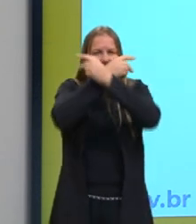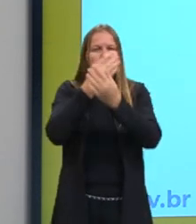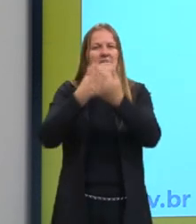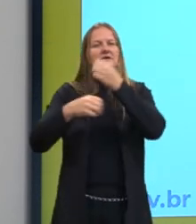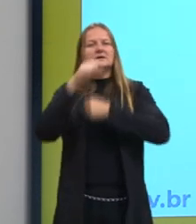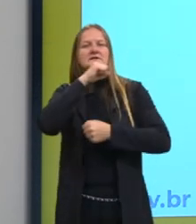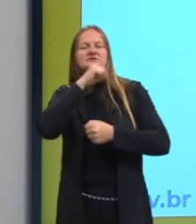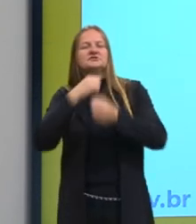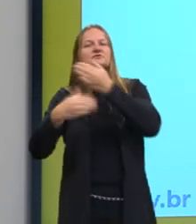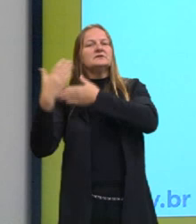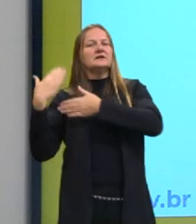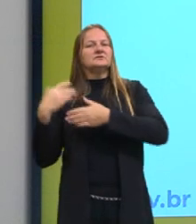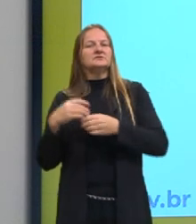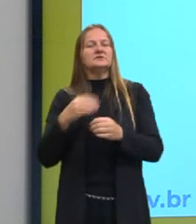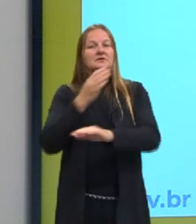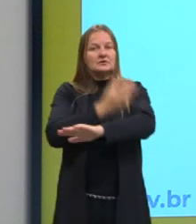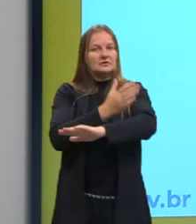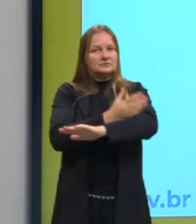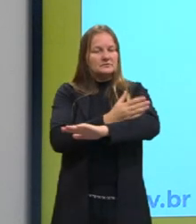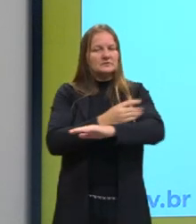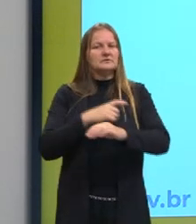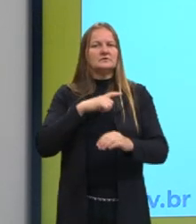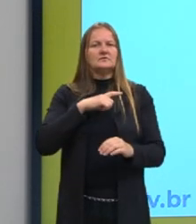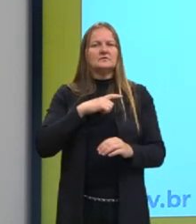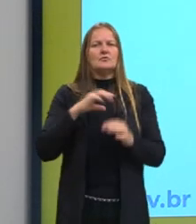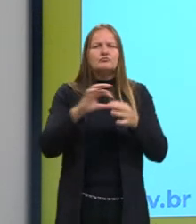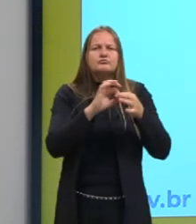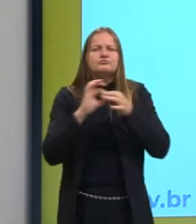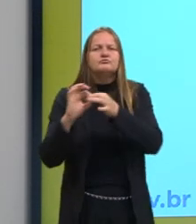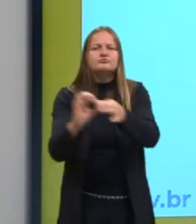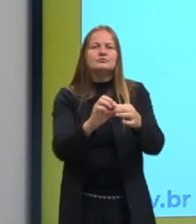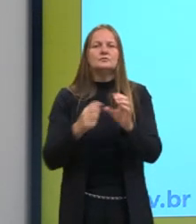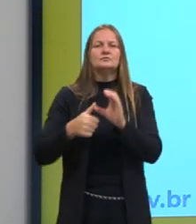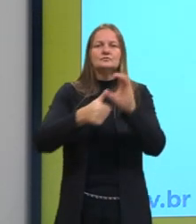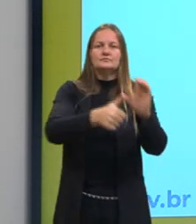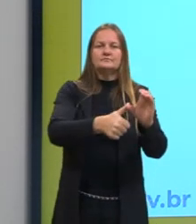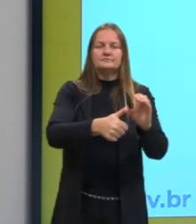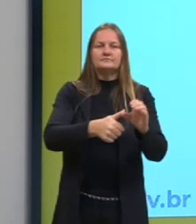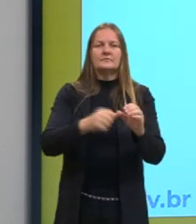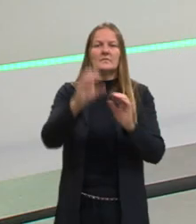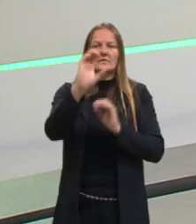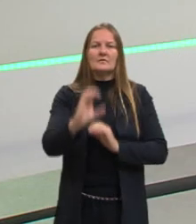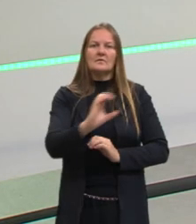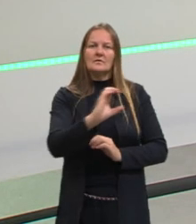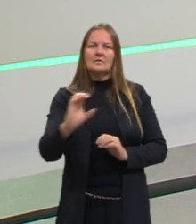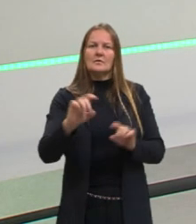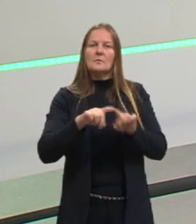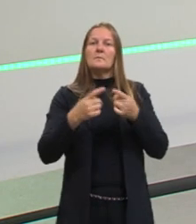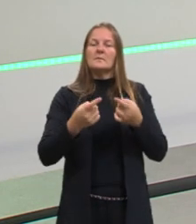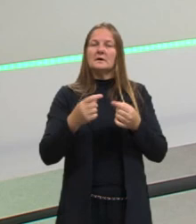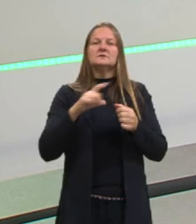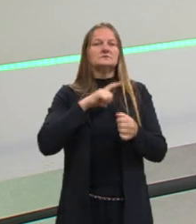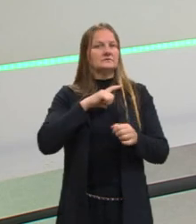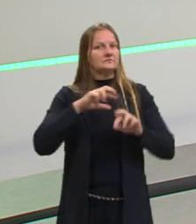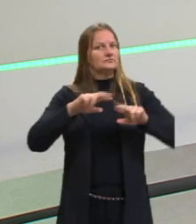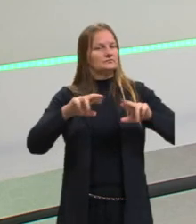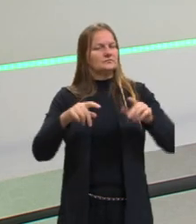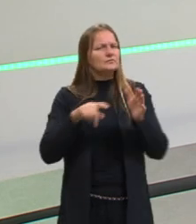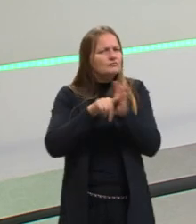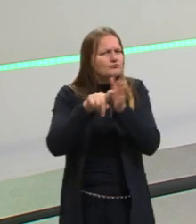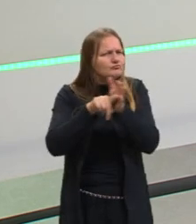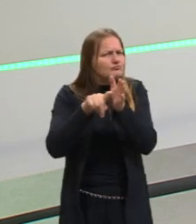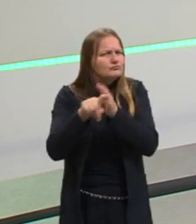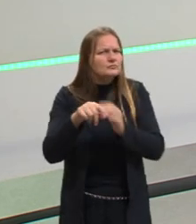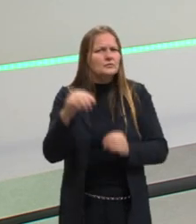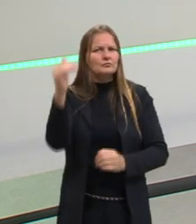E, durante a Idade Média, a gente disse que teve uma unidade cristã católica, mas tiveram alguns momentos de questionamento